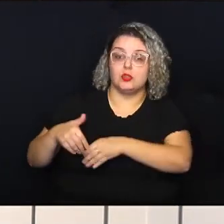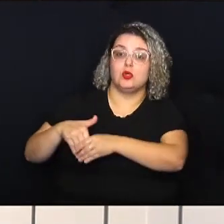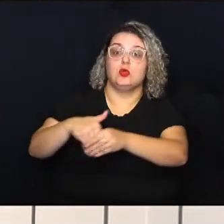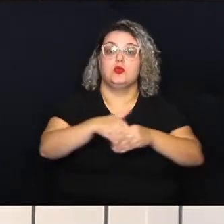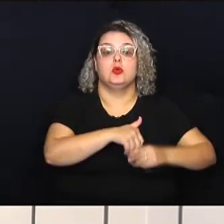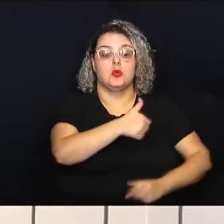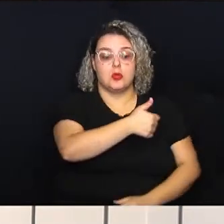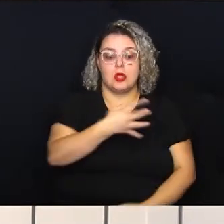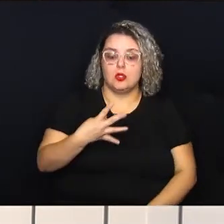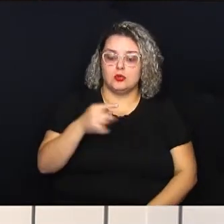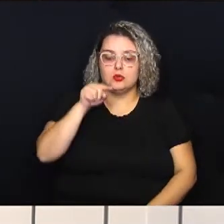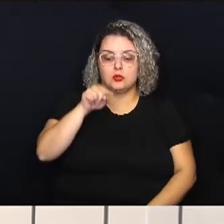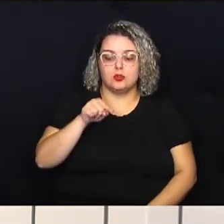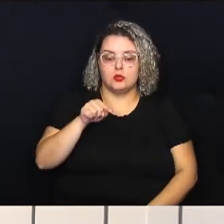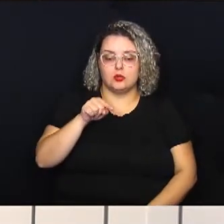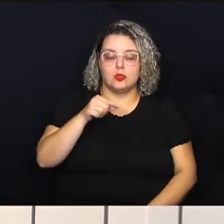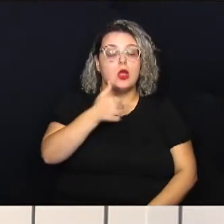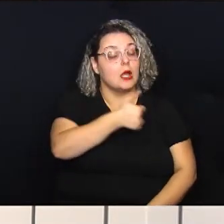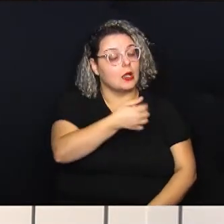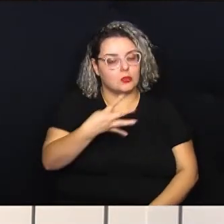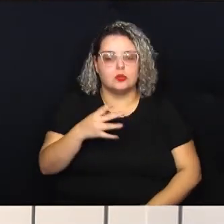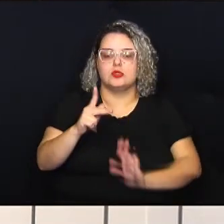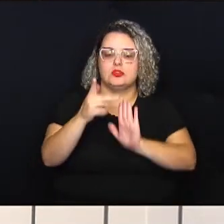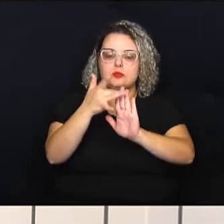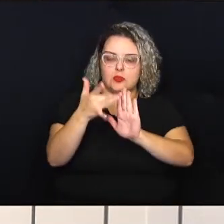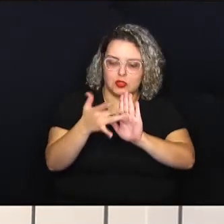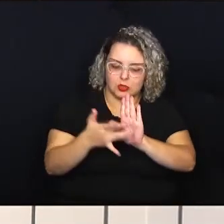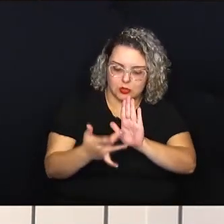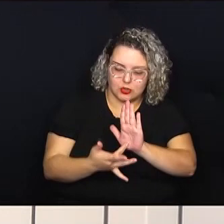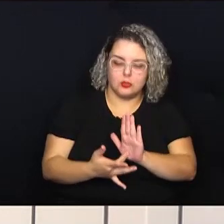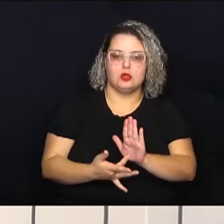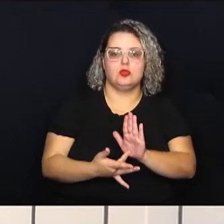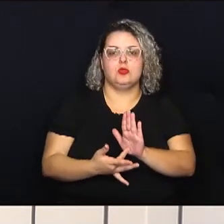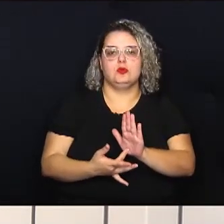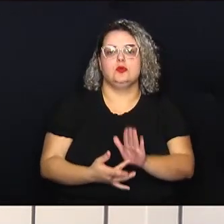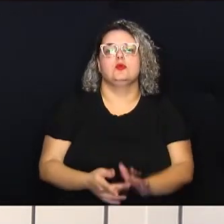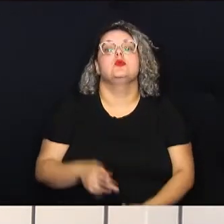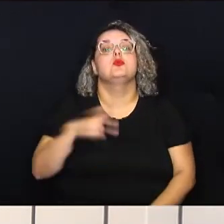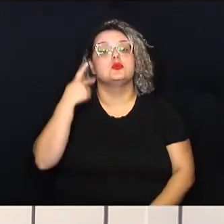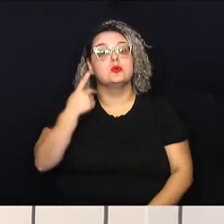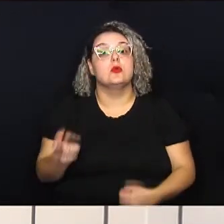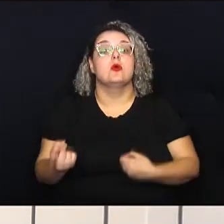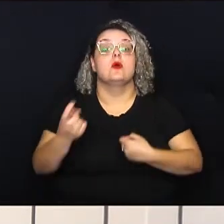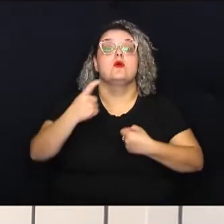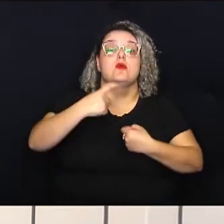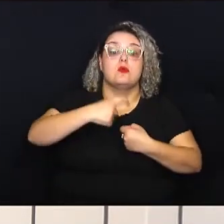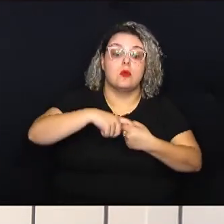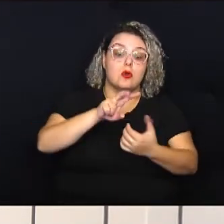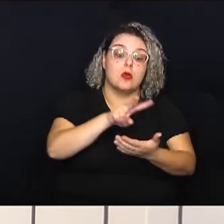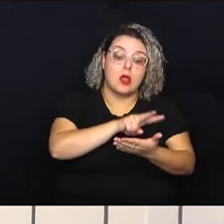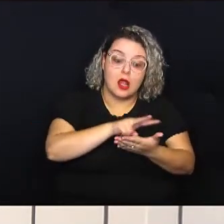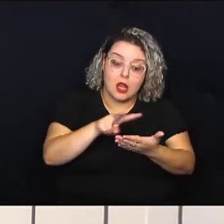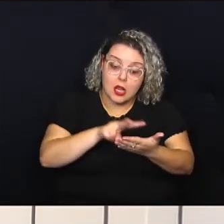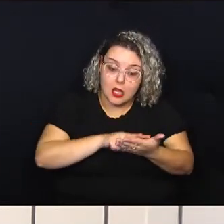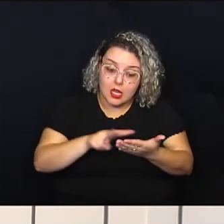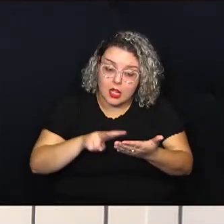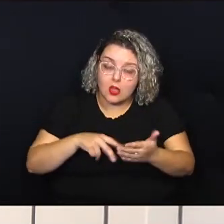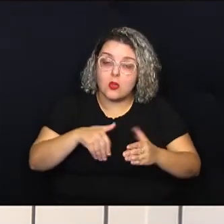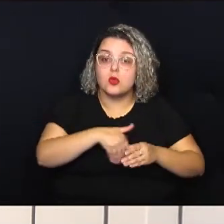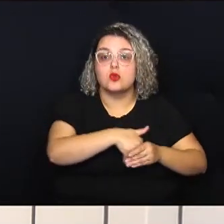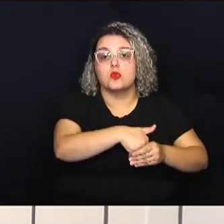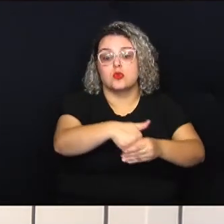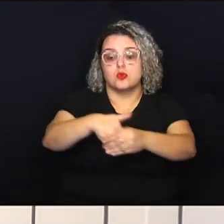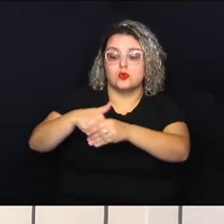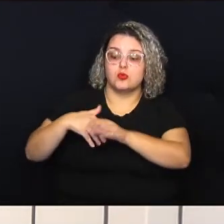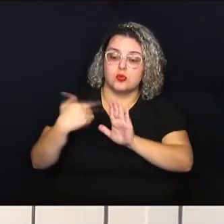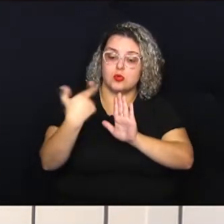14 projetos. Os parlamentares vão retomar hoje à noite a leitura e votação do